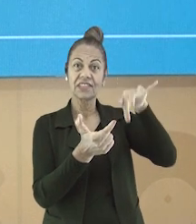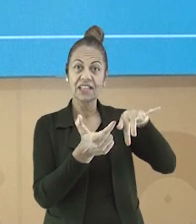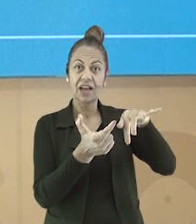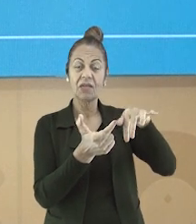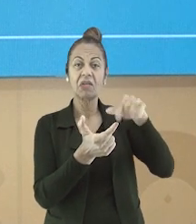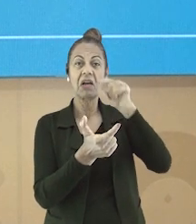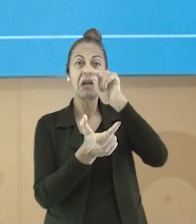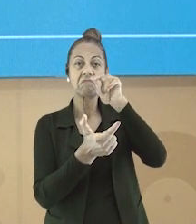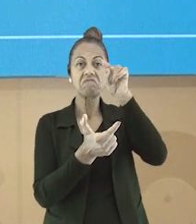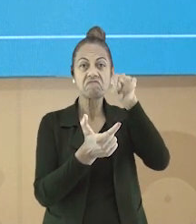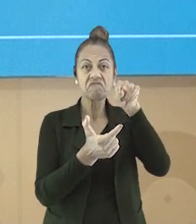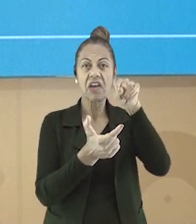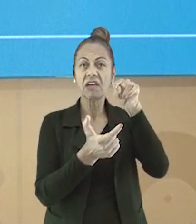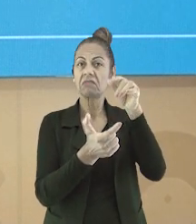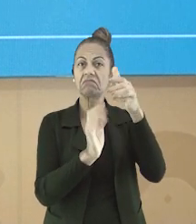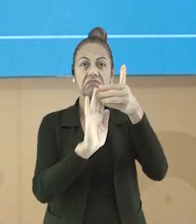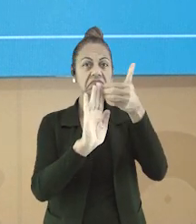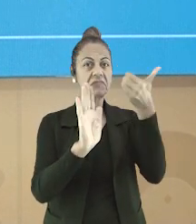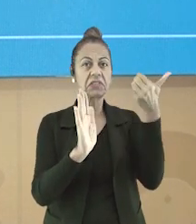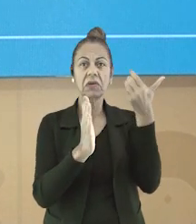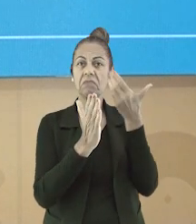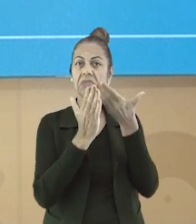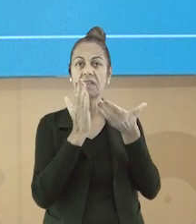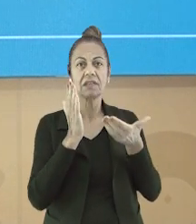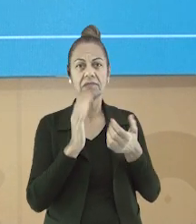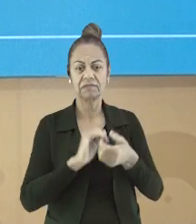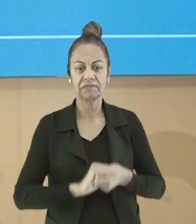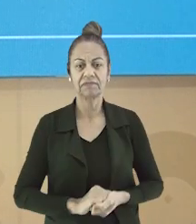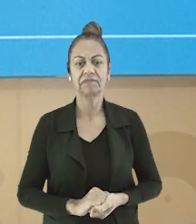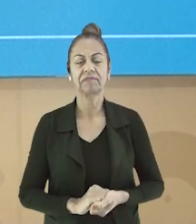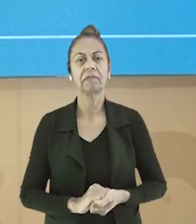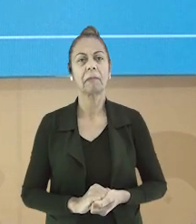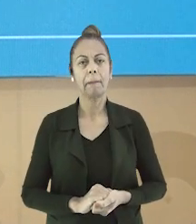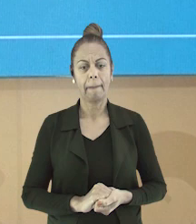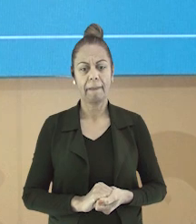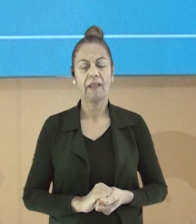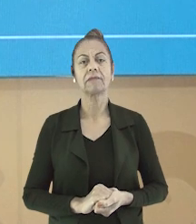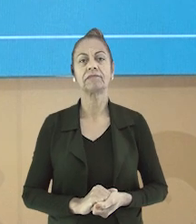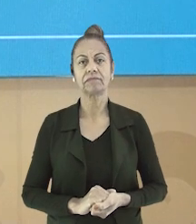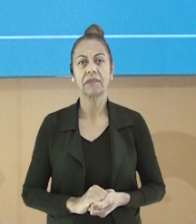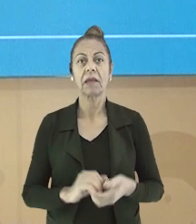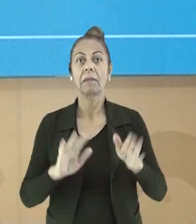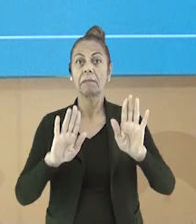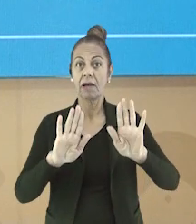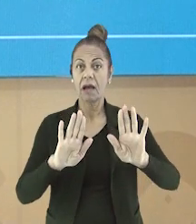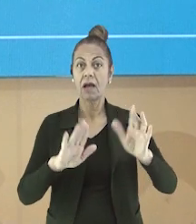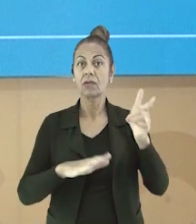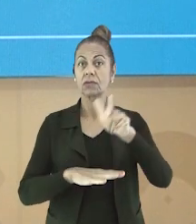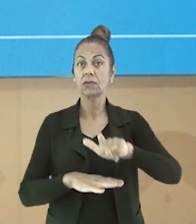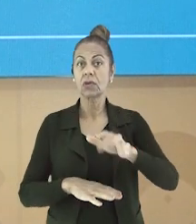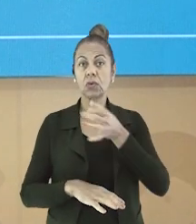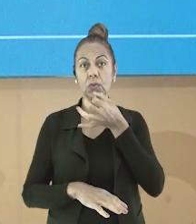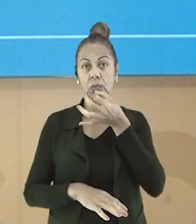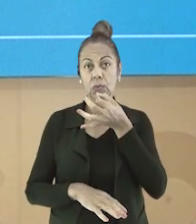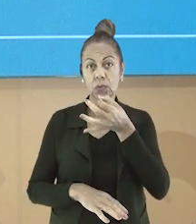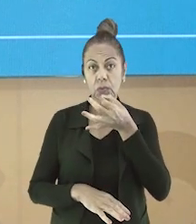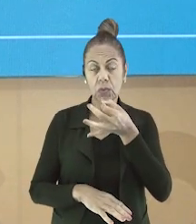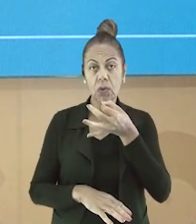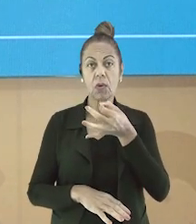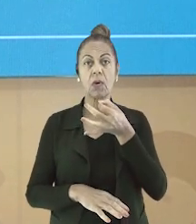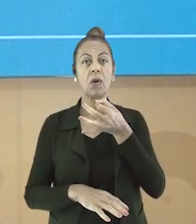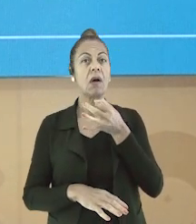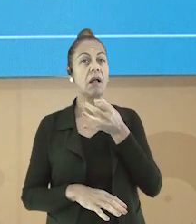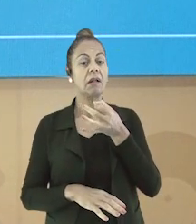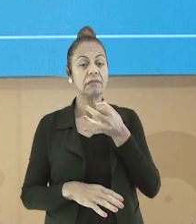Lembrem-se. No novo acordo ortográfico, essas palavras perderam o acento circunflexo. Esse chapéuzinho do vovô. Mas